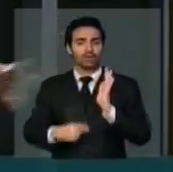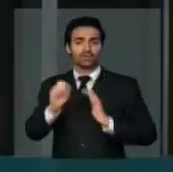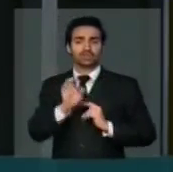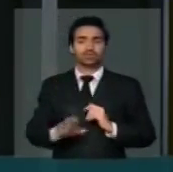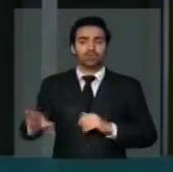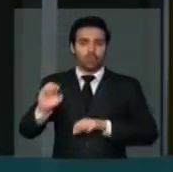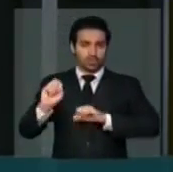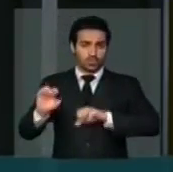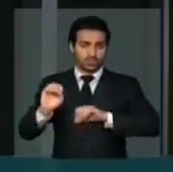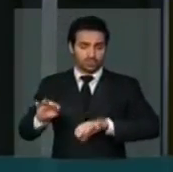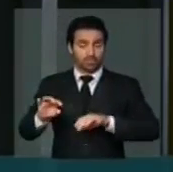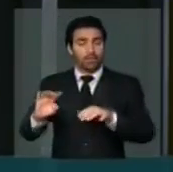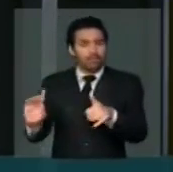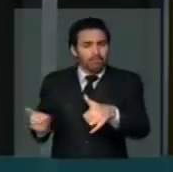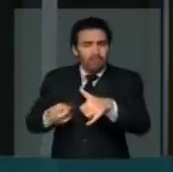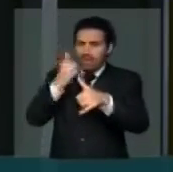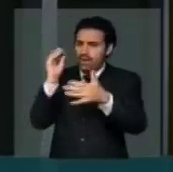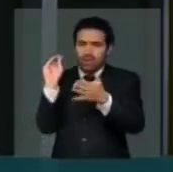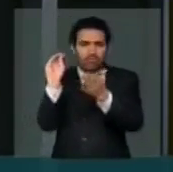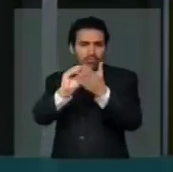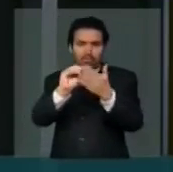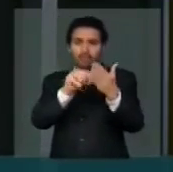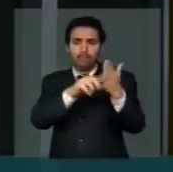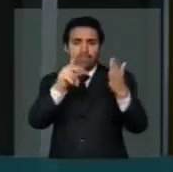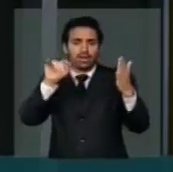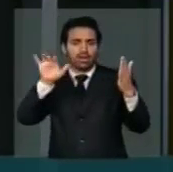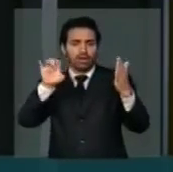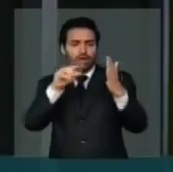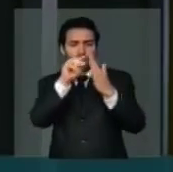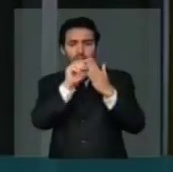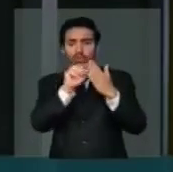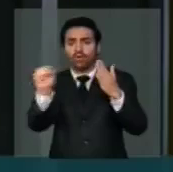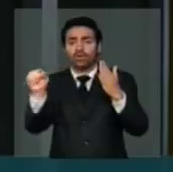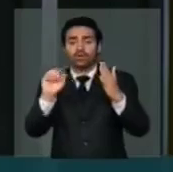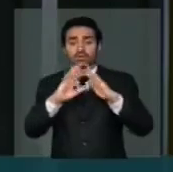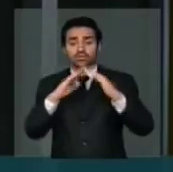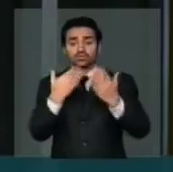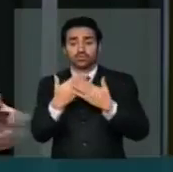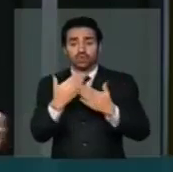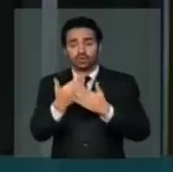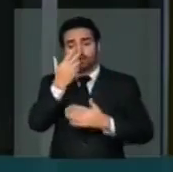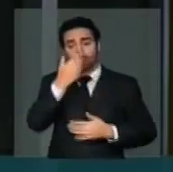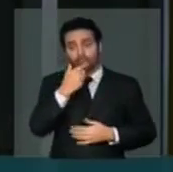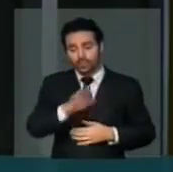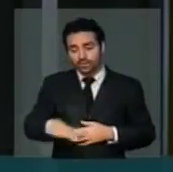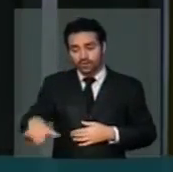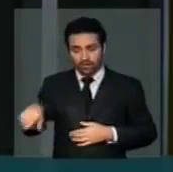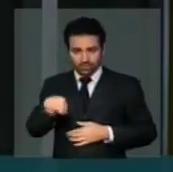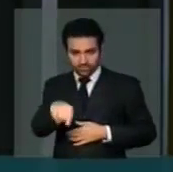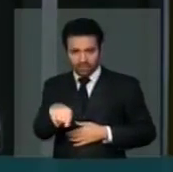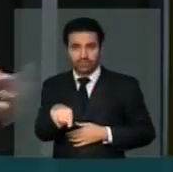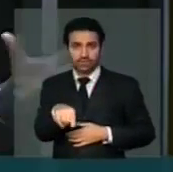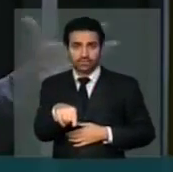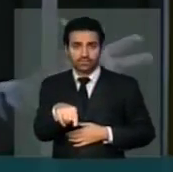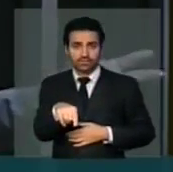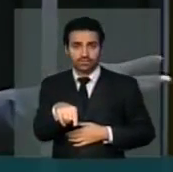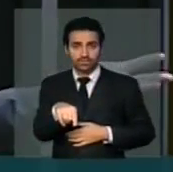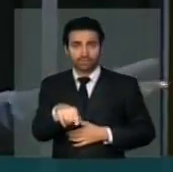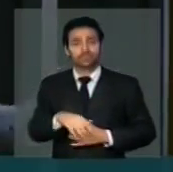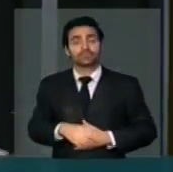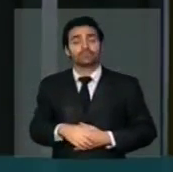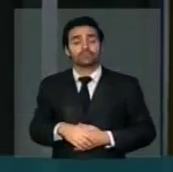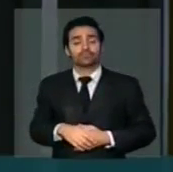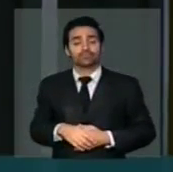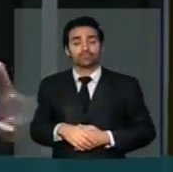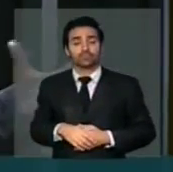primeiros pontos do plano nacional de educação é as escolas materno-infantias, as escolas infantis. Está sendo passado a